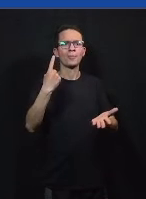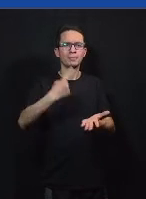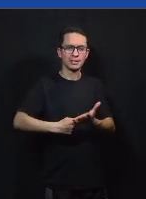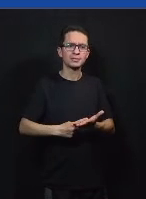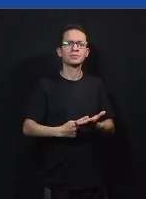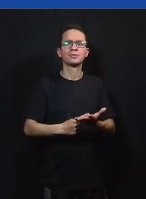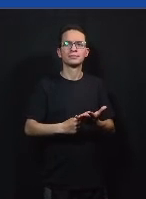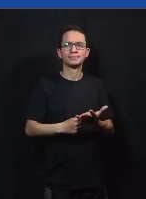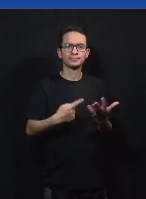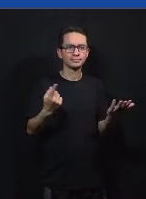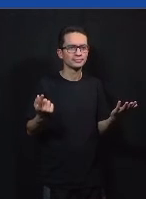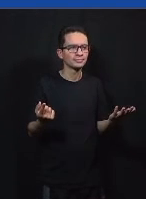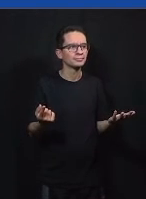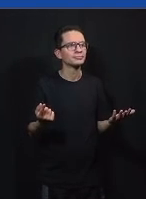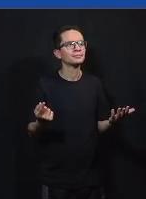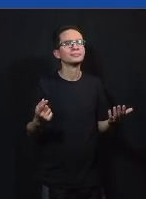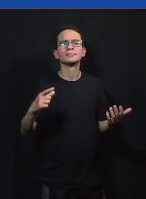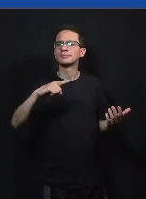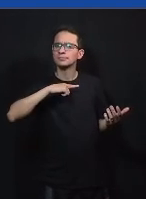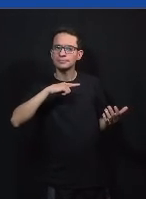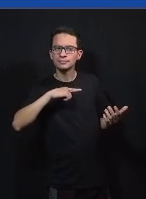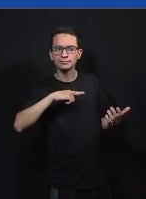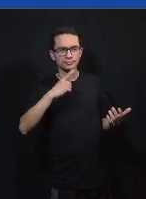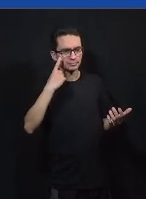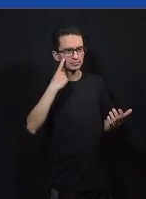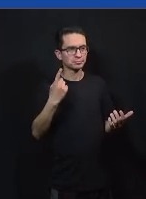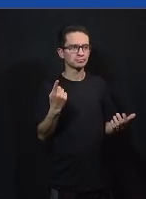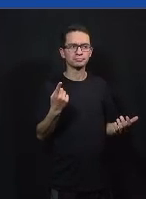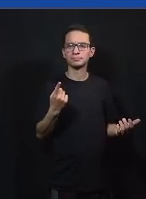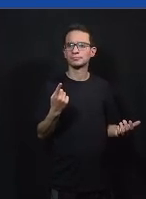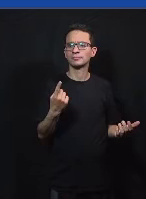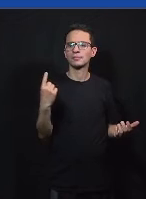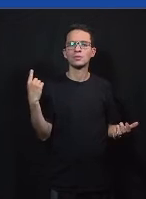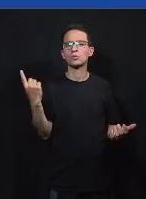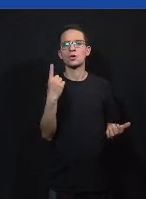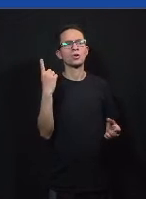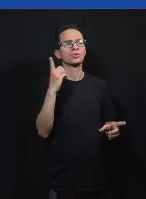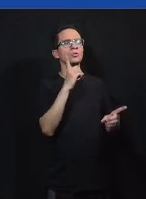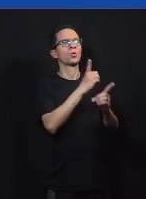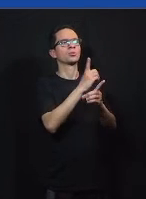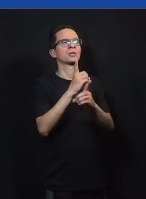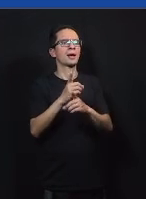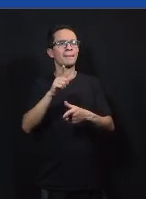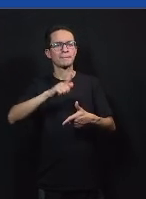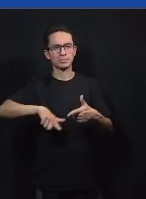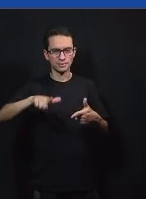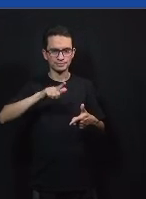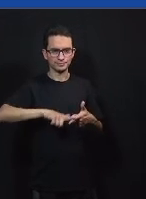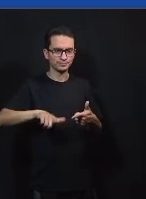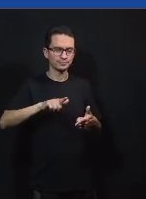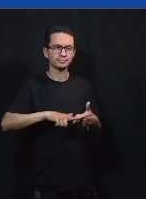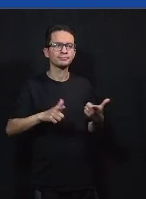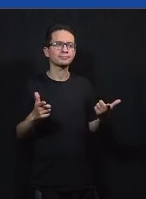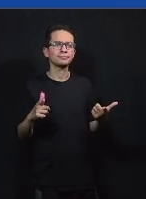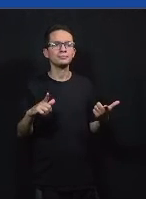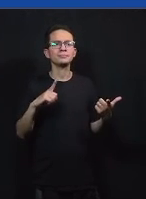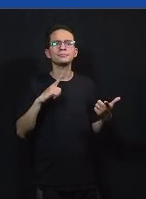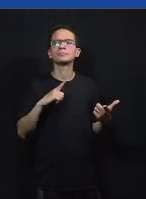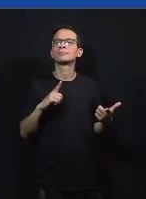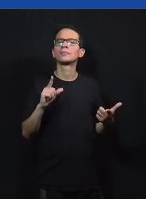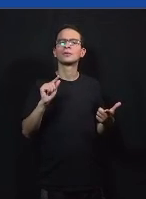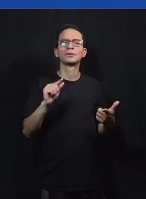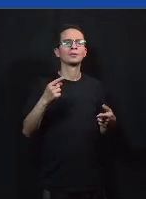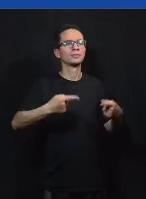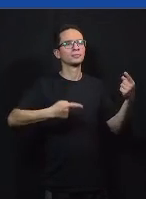meios termos que você pode encontrar para aquela questão e a gente entende que esse debate também